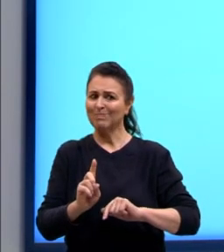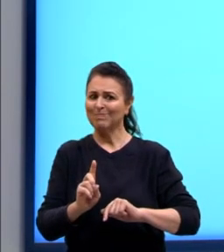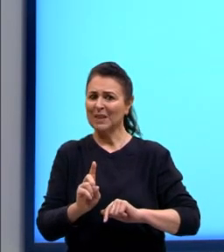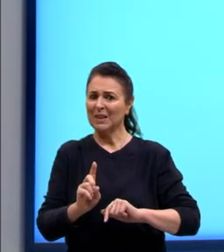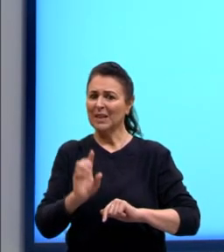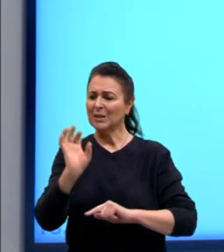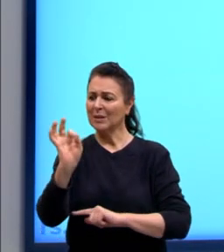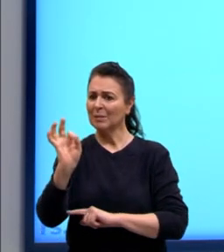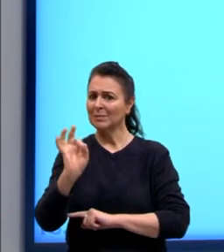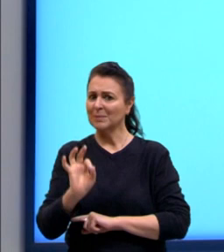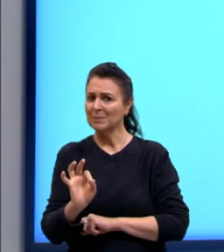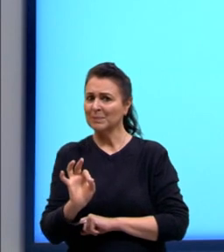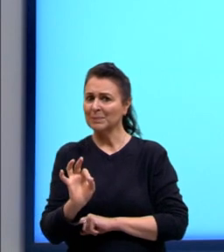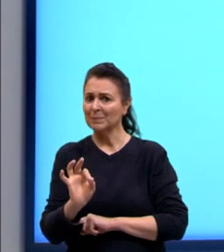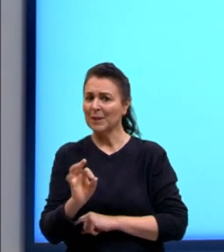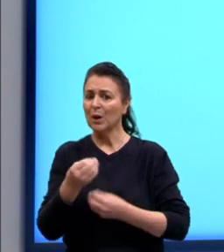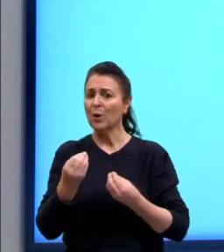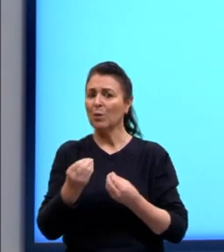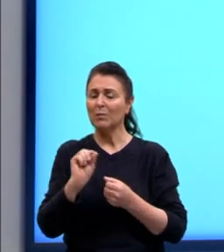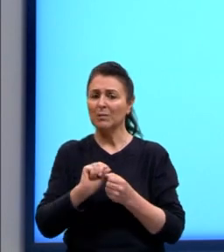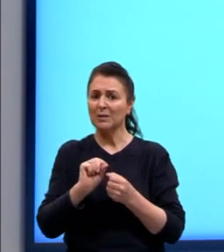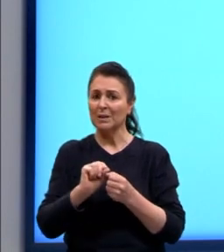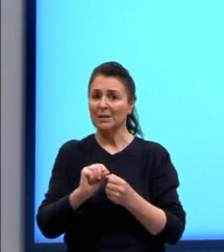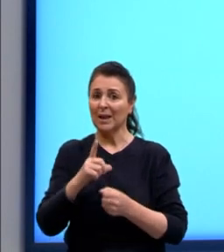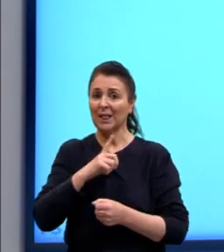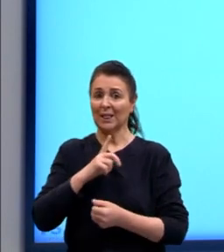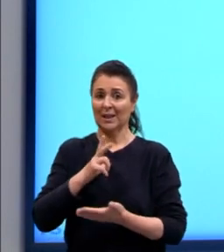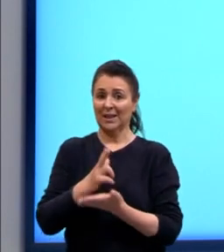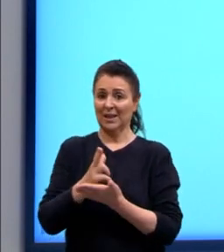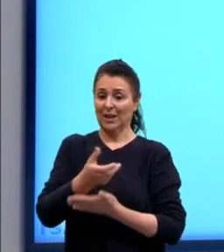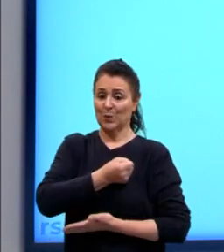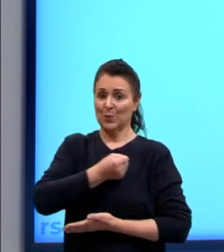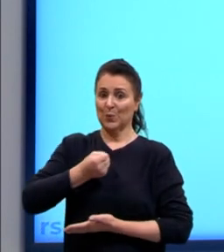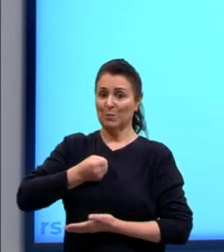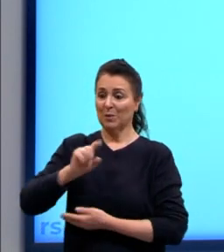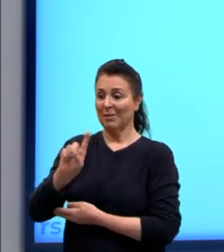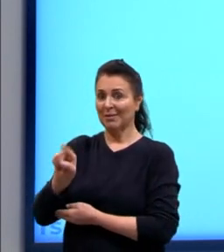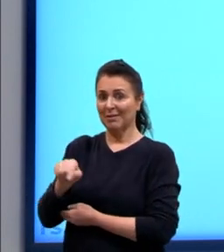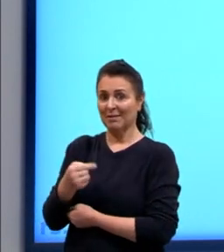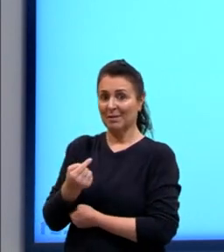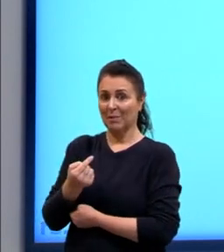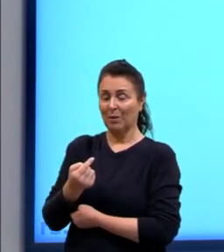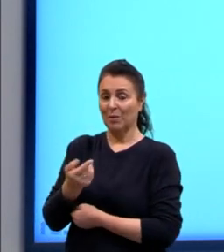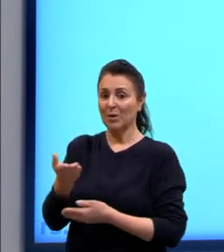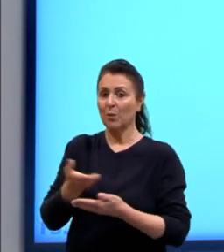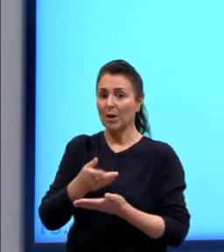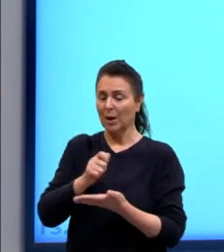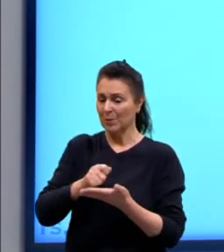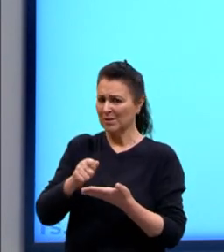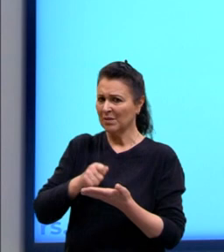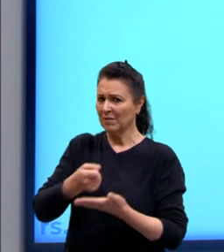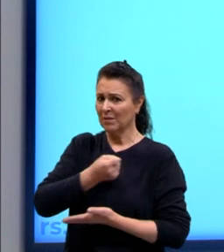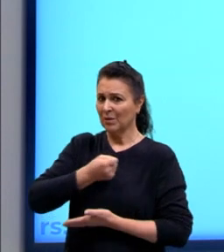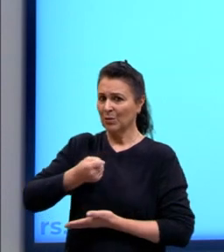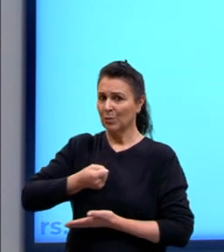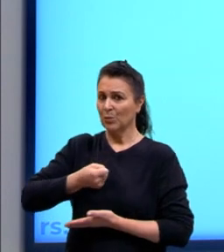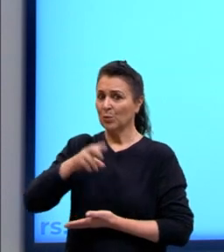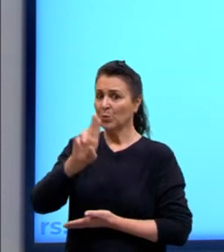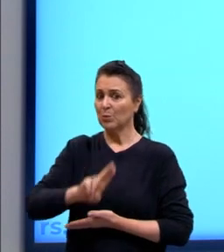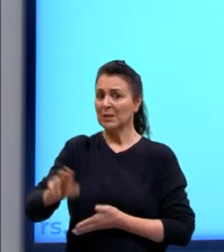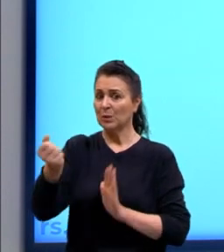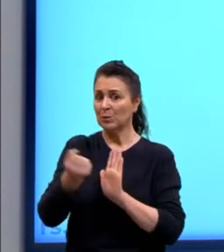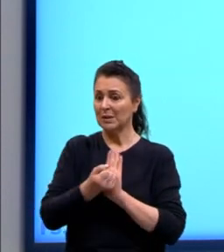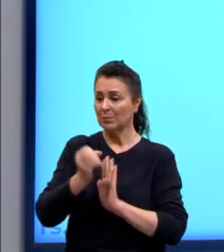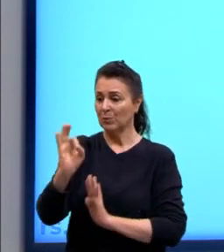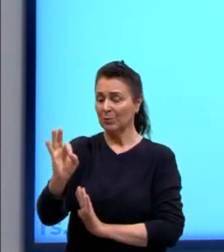percentual. Sempre que nós temos um número decimal, e eu quero escrever esse número com o símbolo de